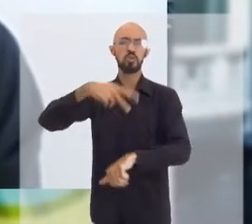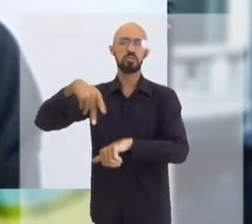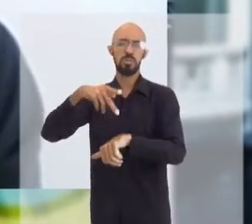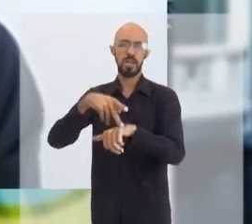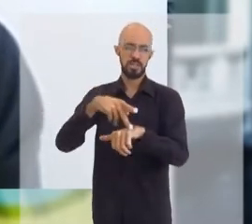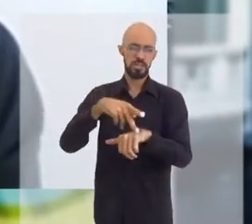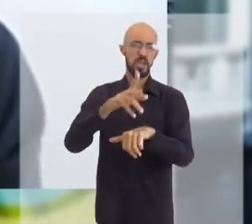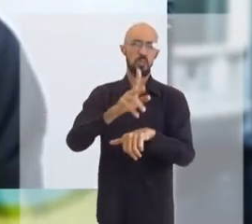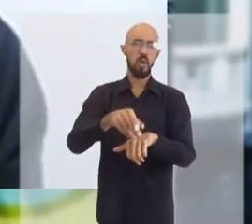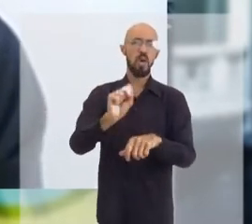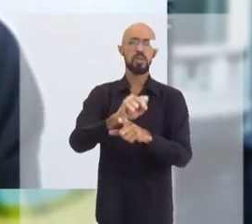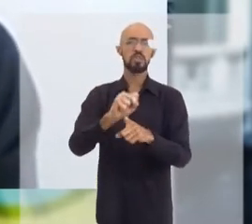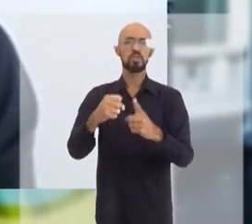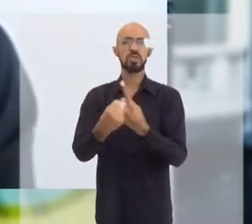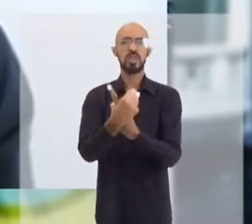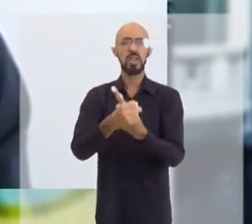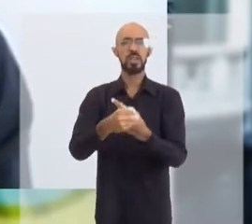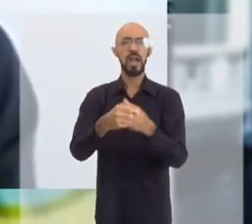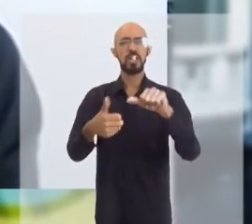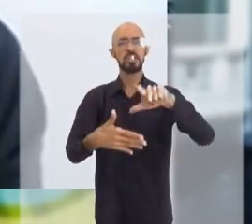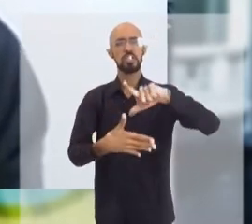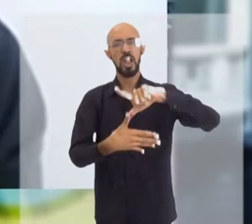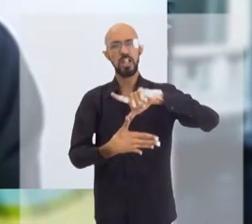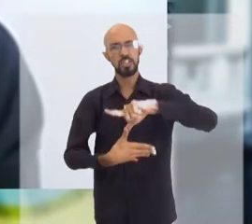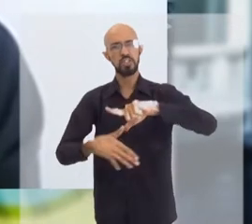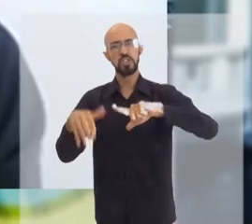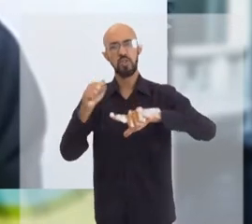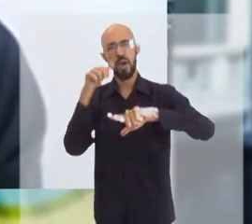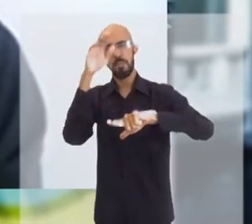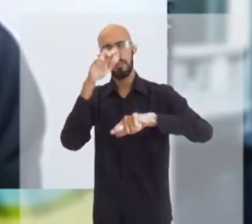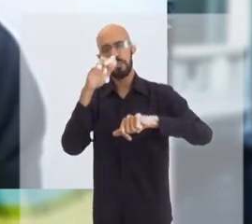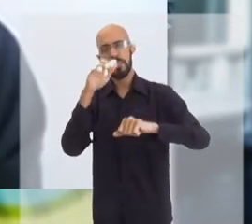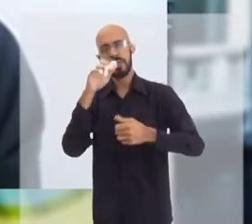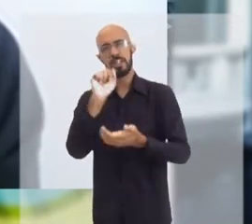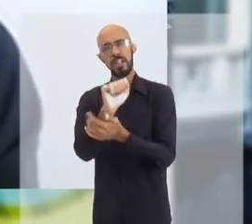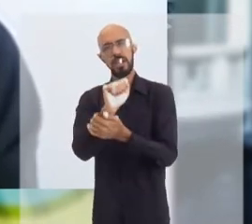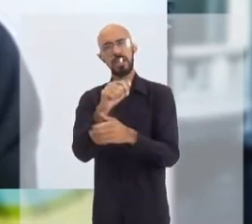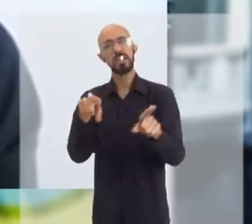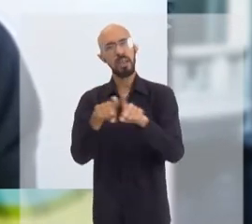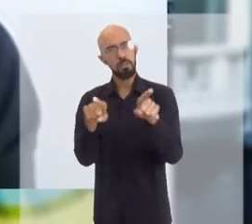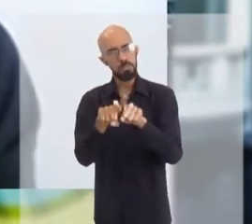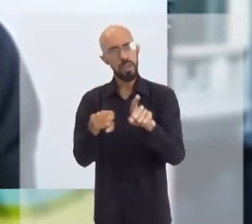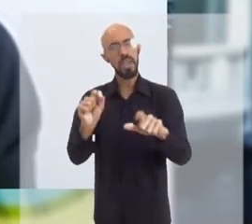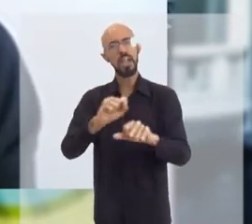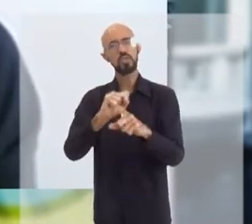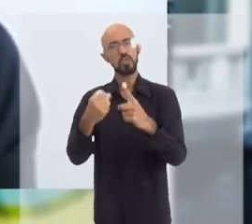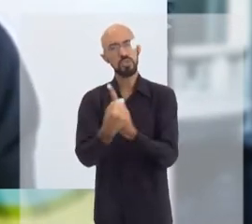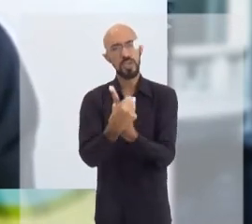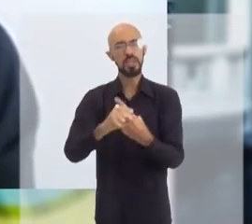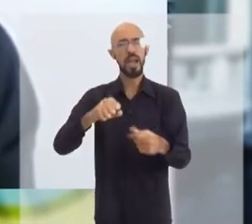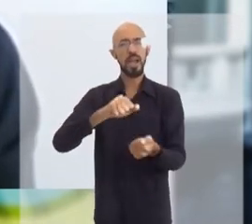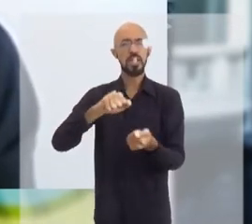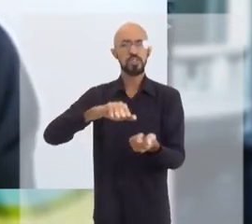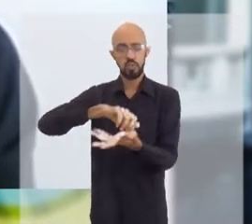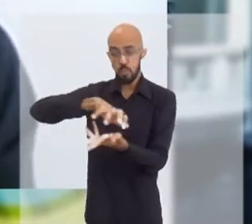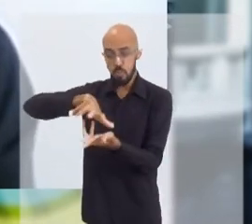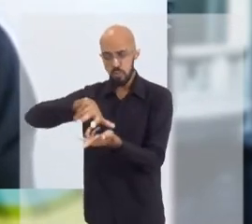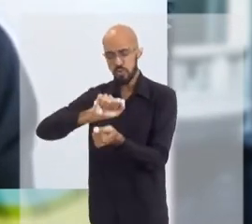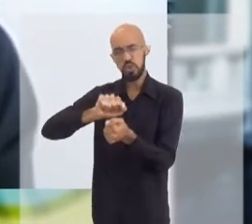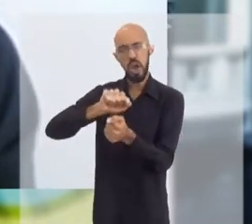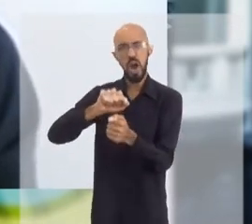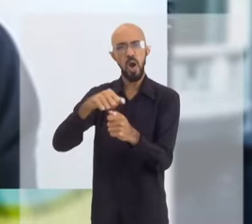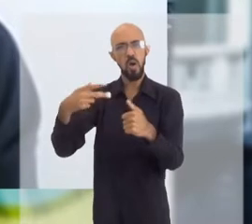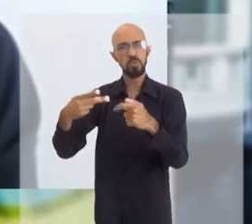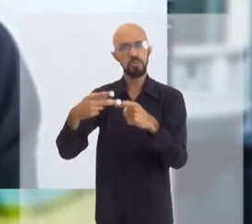como da Sociedade Latino-Americana de Infectologia Pediátrica e Sociedade Mundial de Infectologia Pediátrica